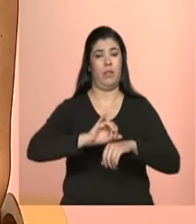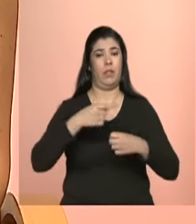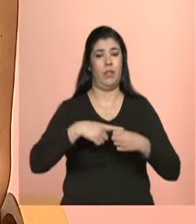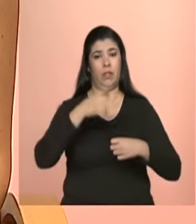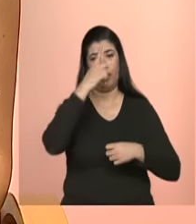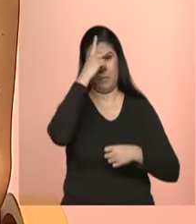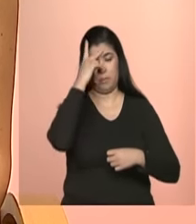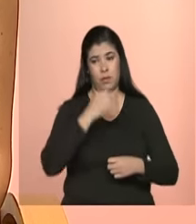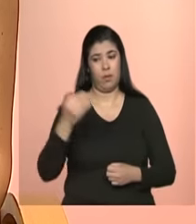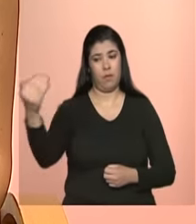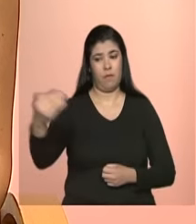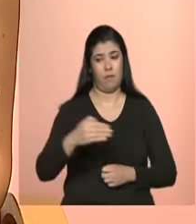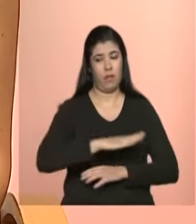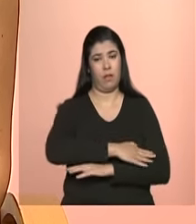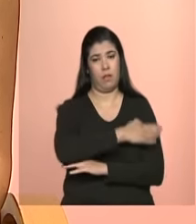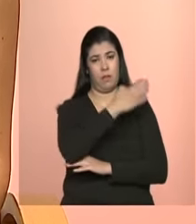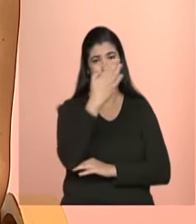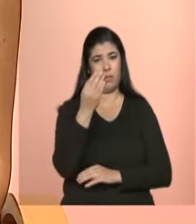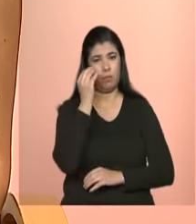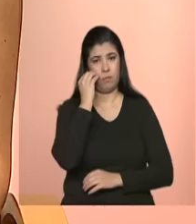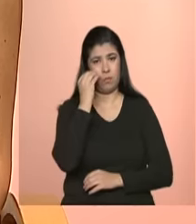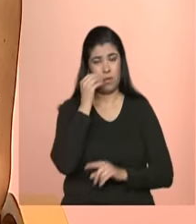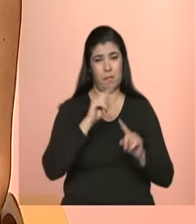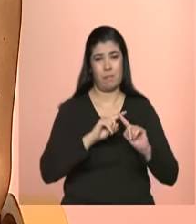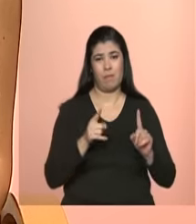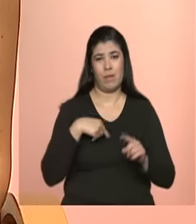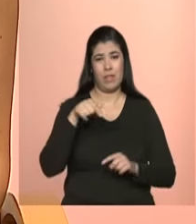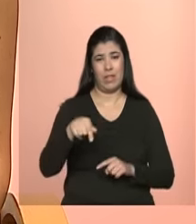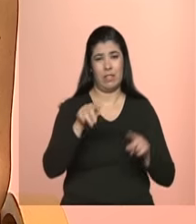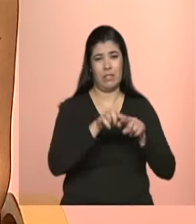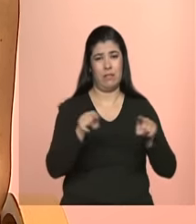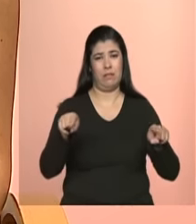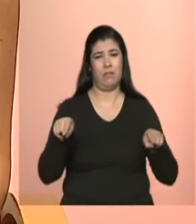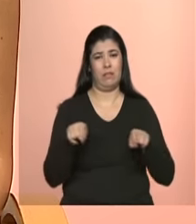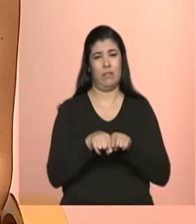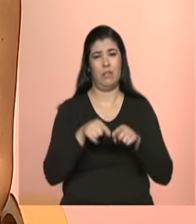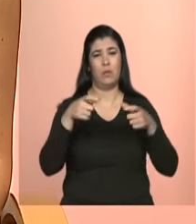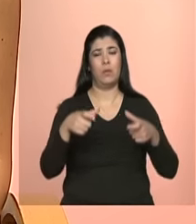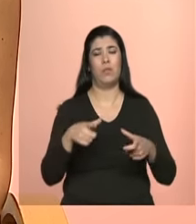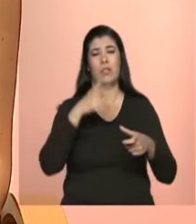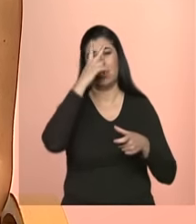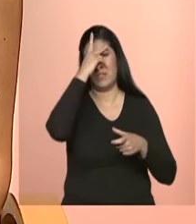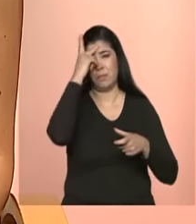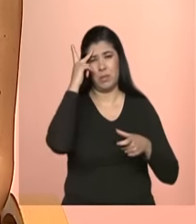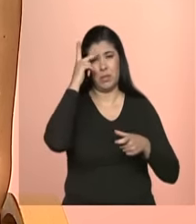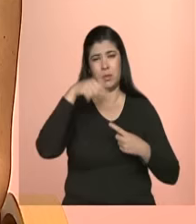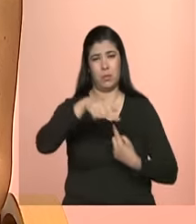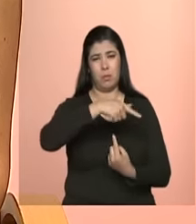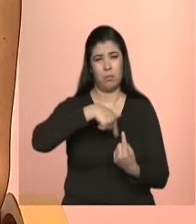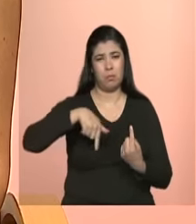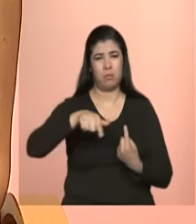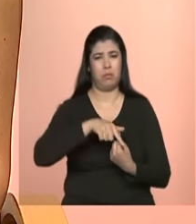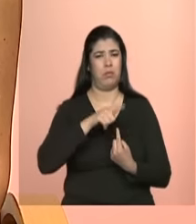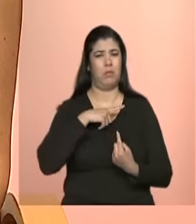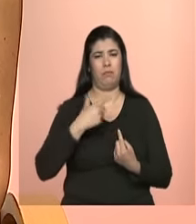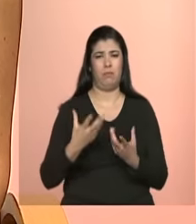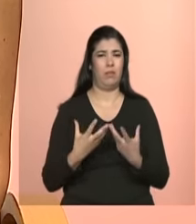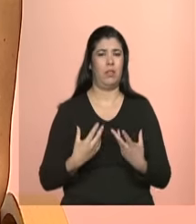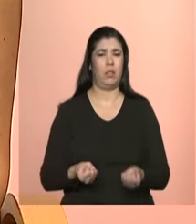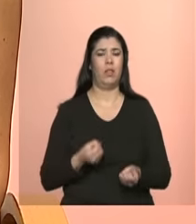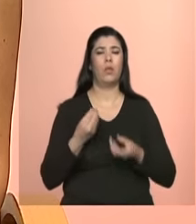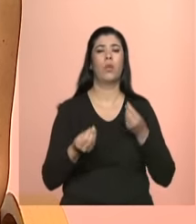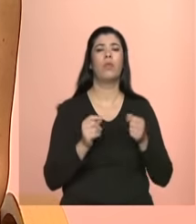passam o dia no entanto o equipamento não é bem aceito pela população da região quais estratégias